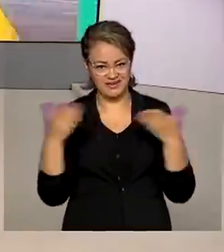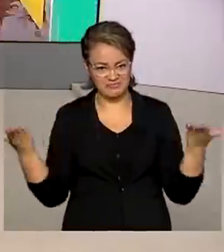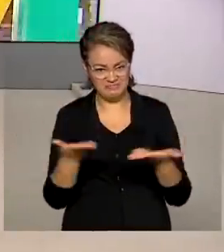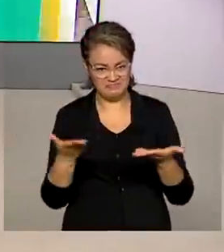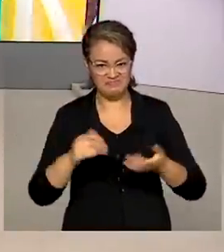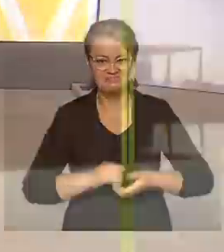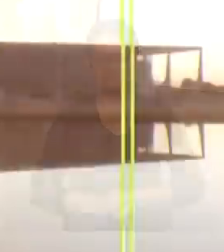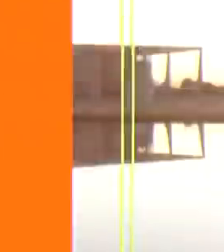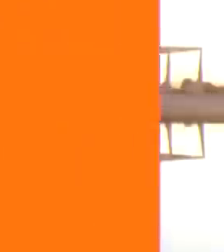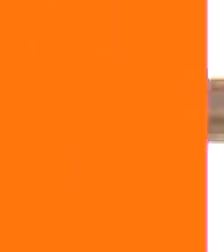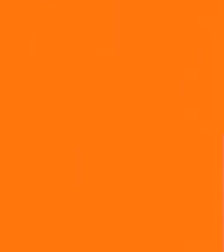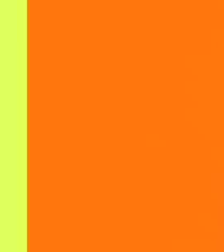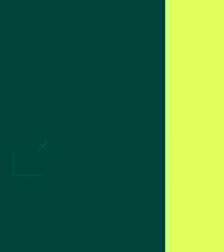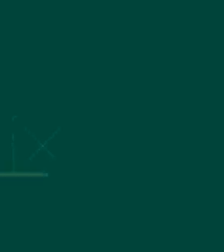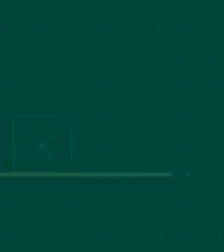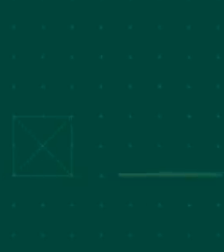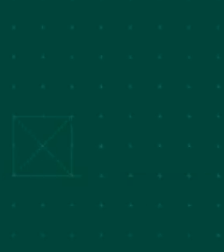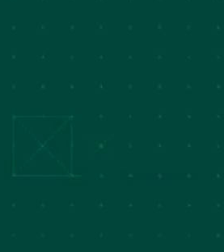ar.